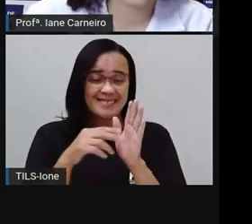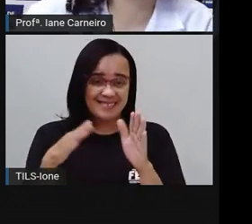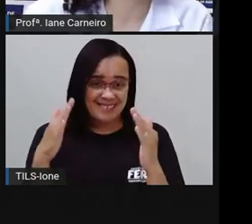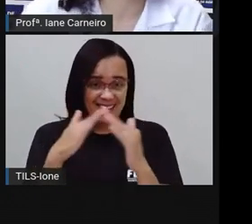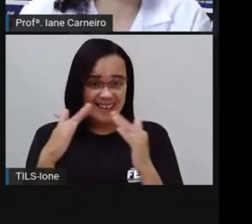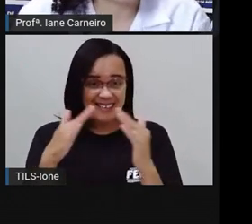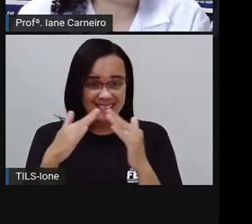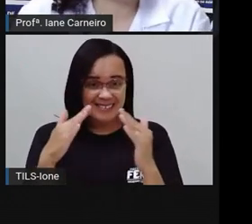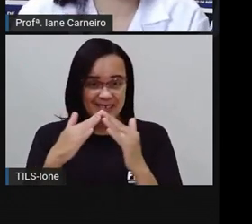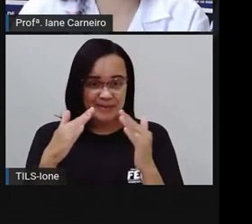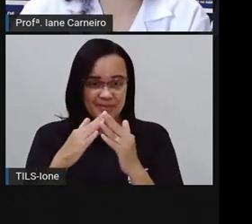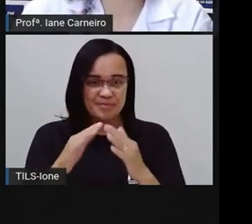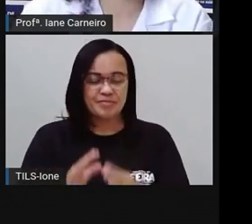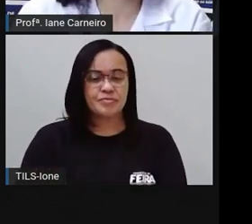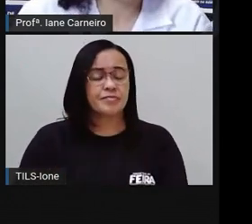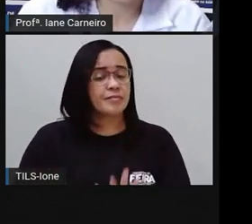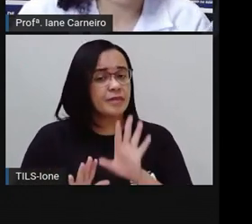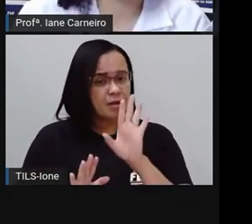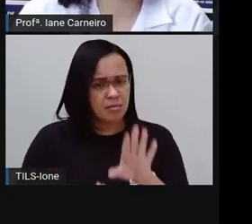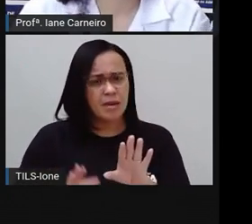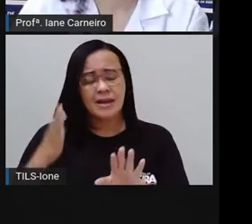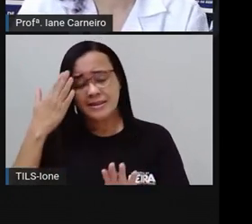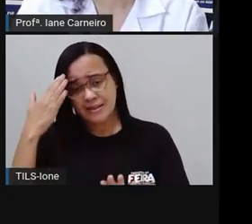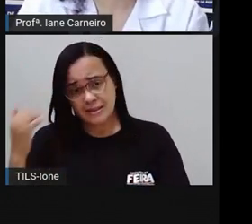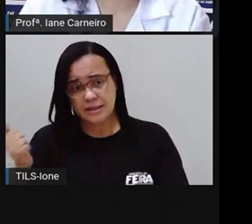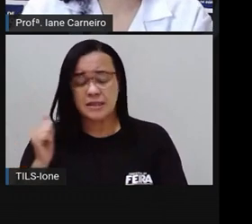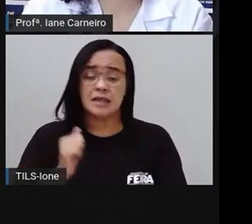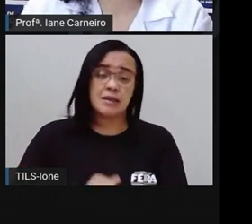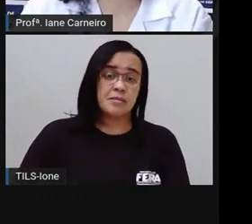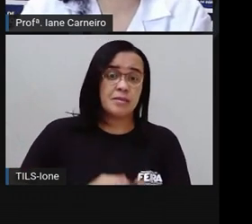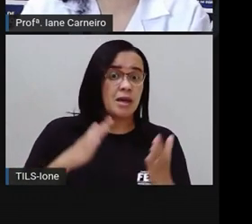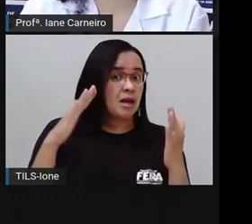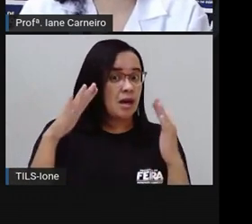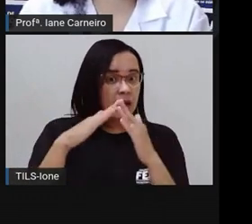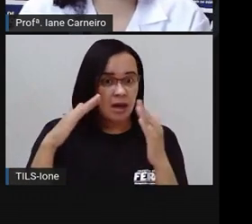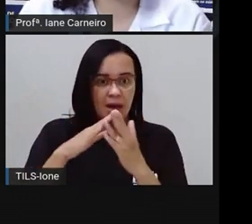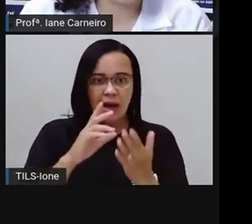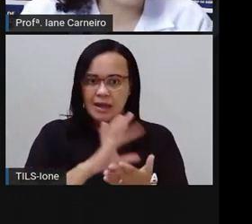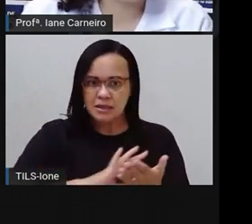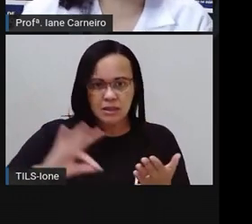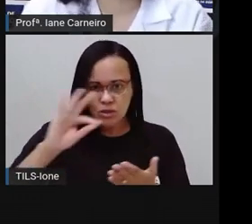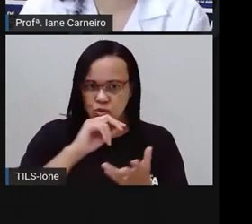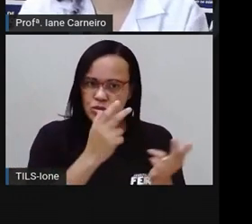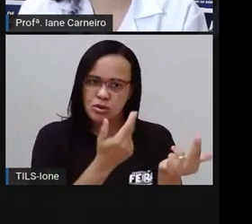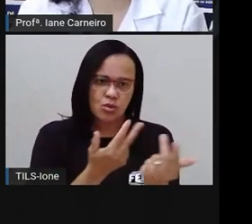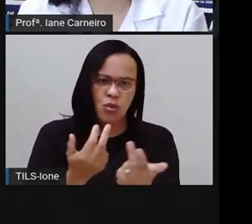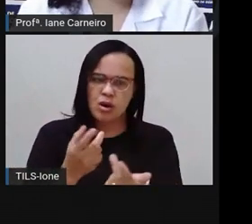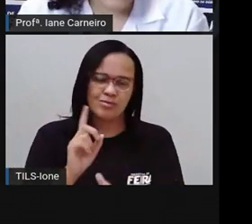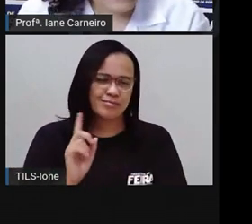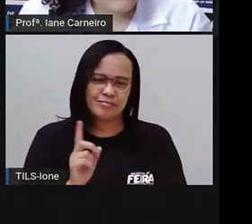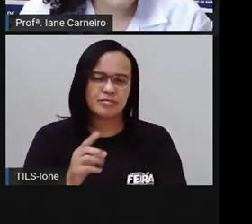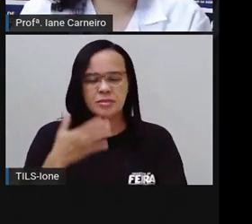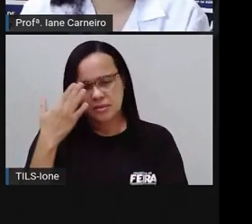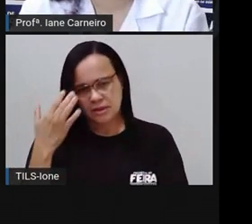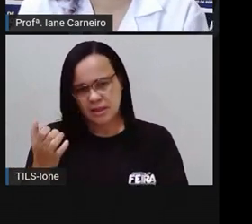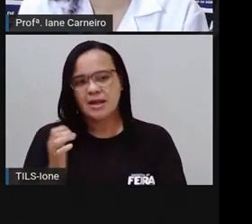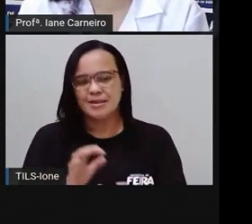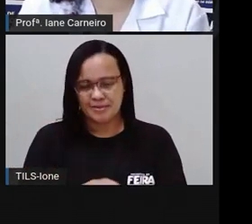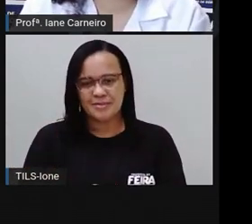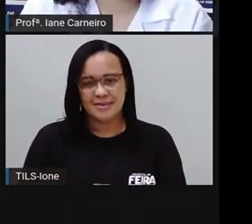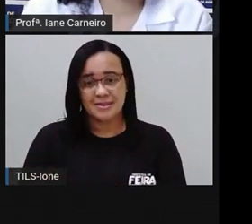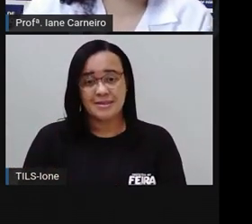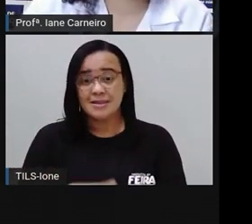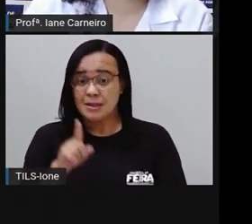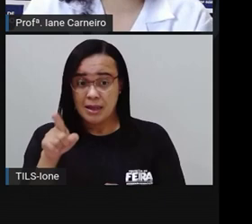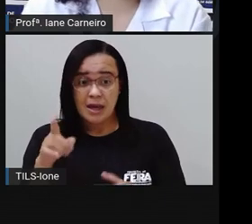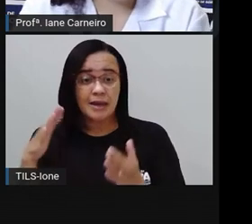lembrando que nem toda casa, as casas não são iguais. E aqui uma escola, ó, que tem corredor, né? Tem pátio, tem